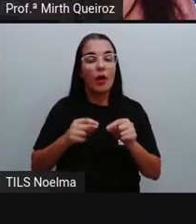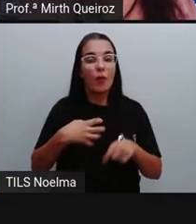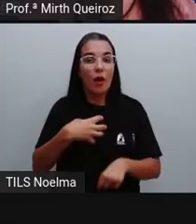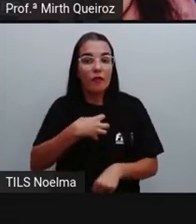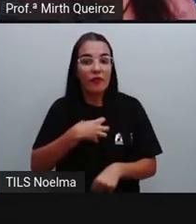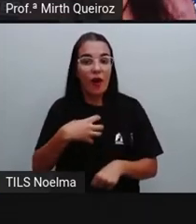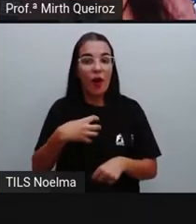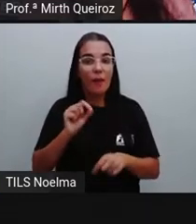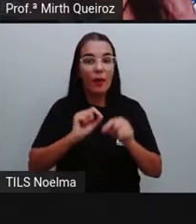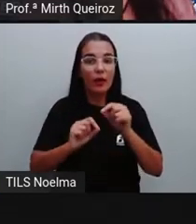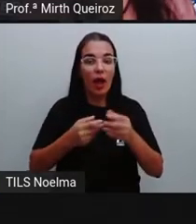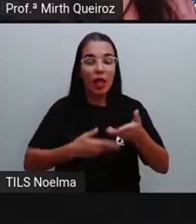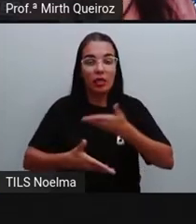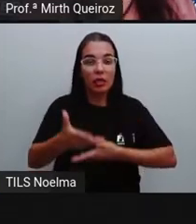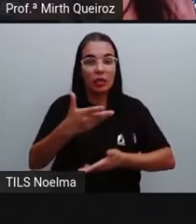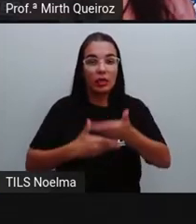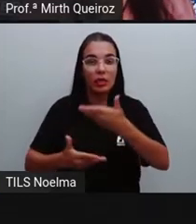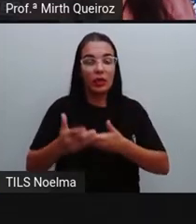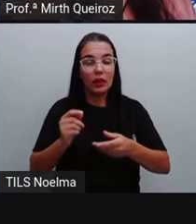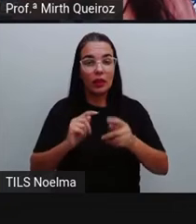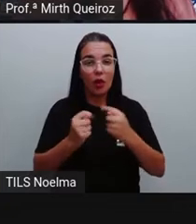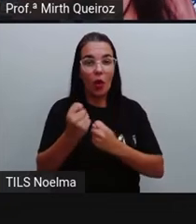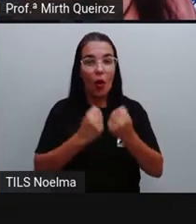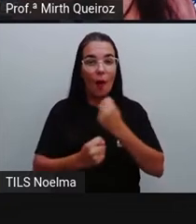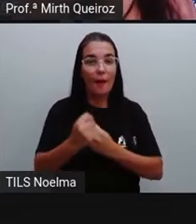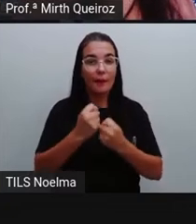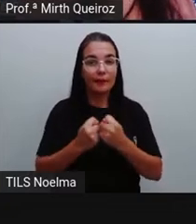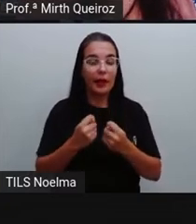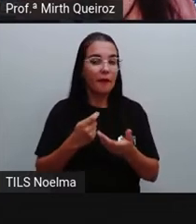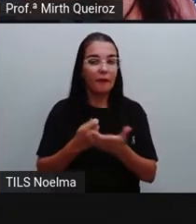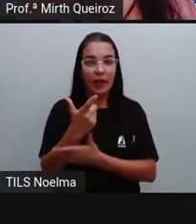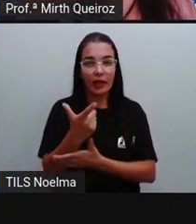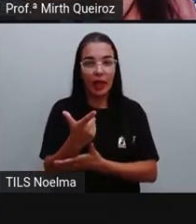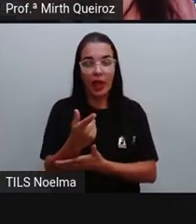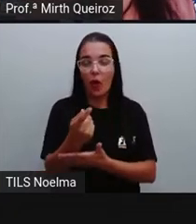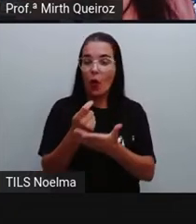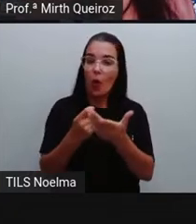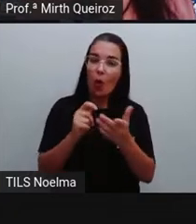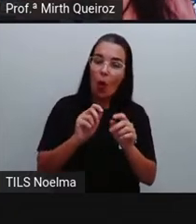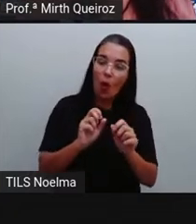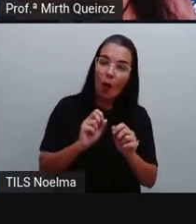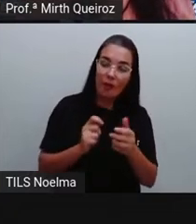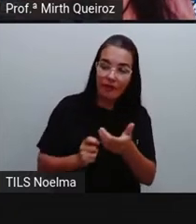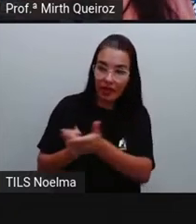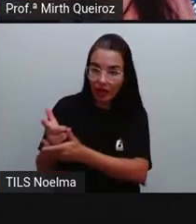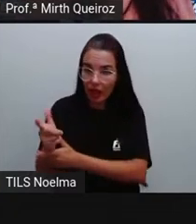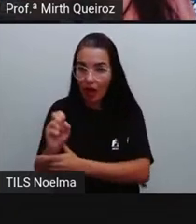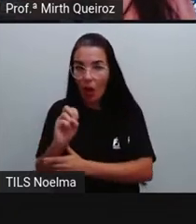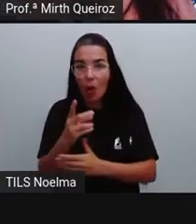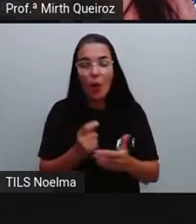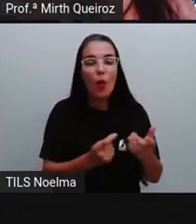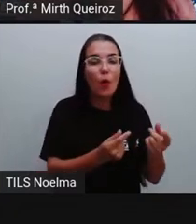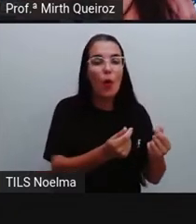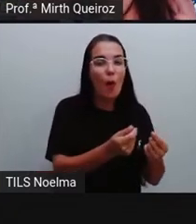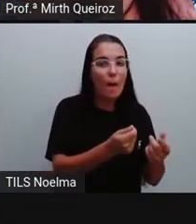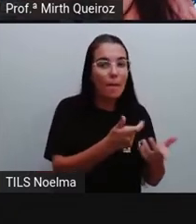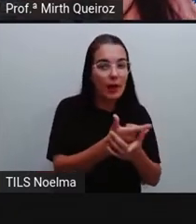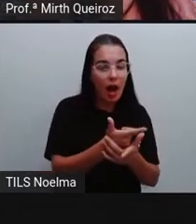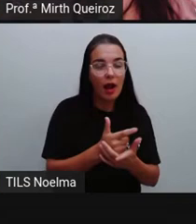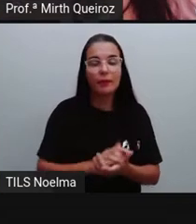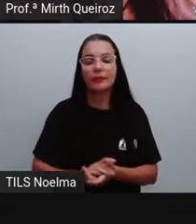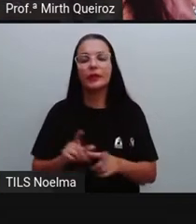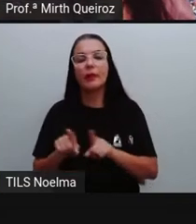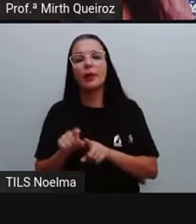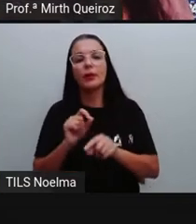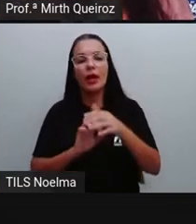comercializar um produto, uma mercadoria. Então, pode ser utilizada não só para aquela empresa, que a gente fala sobre empresa